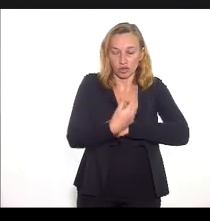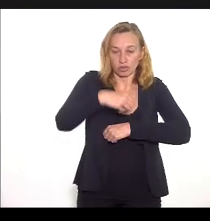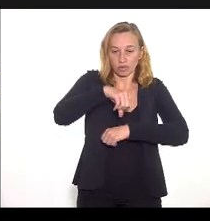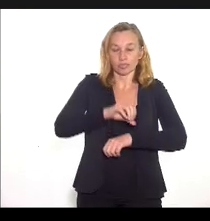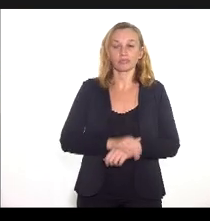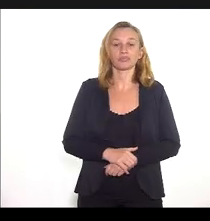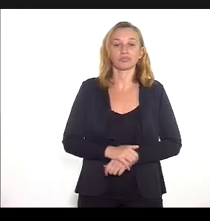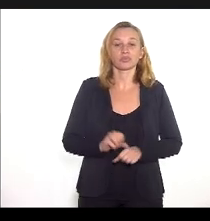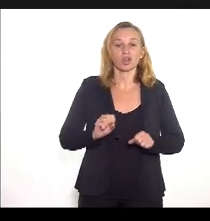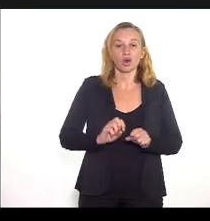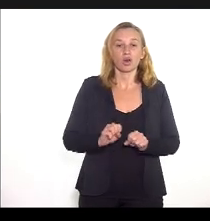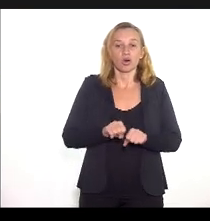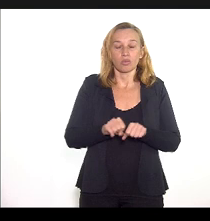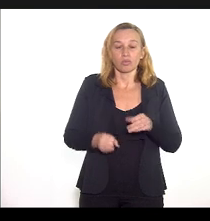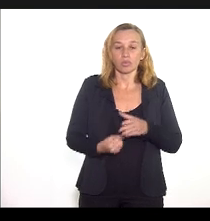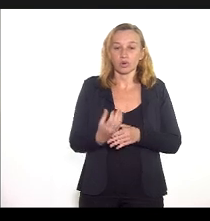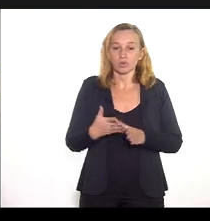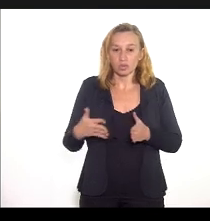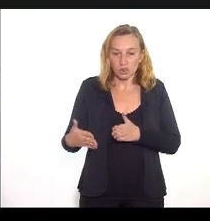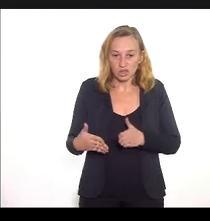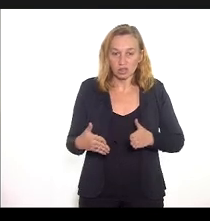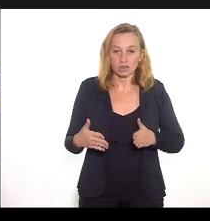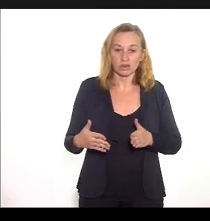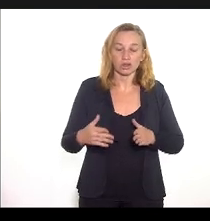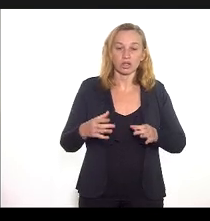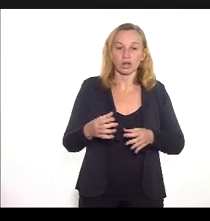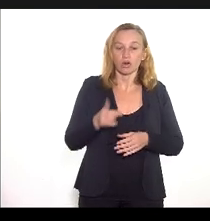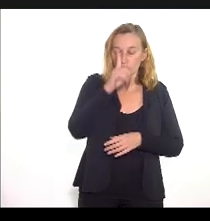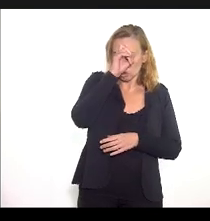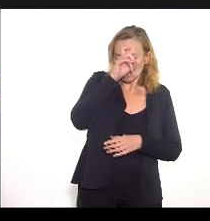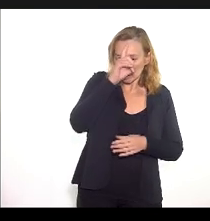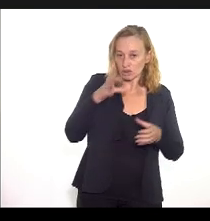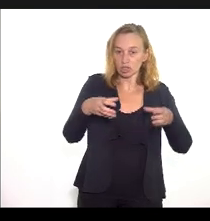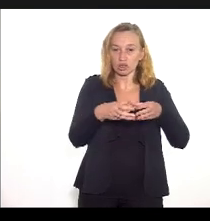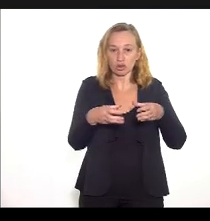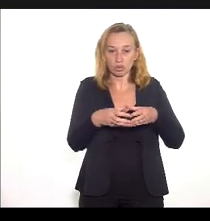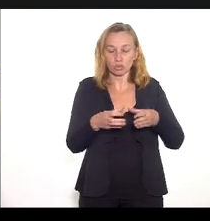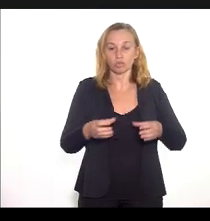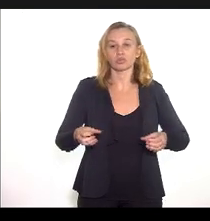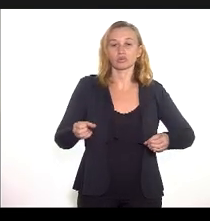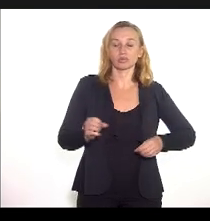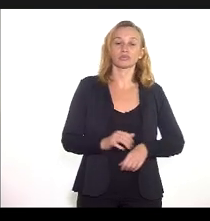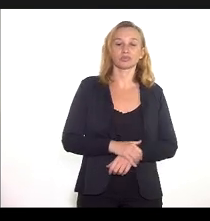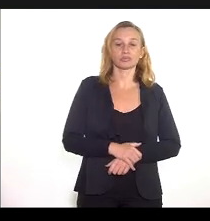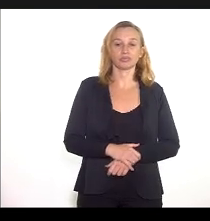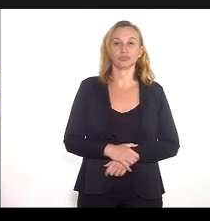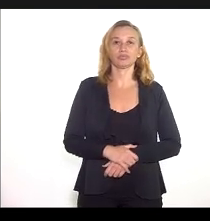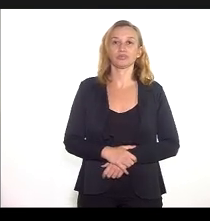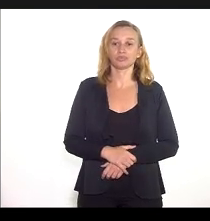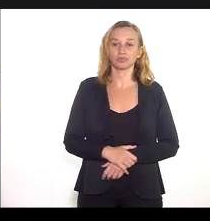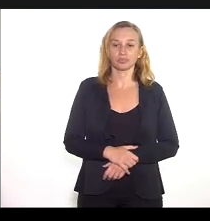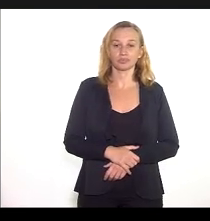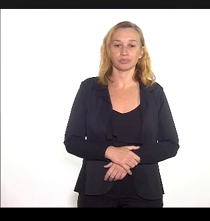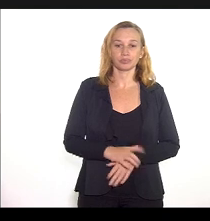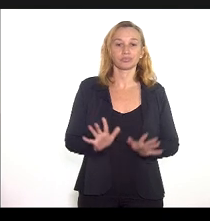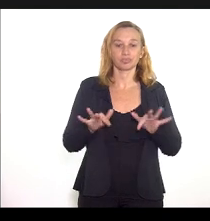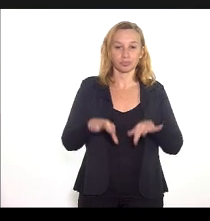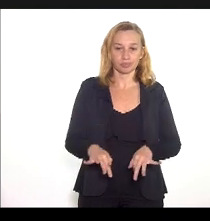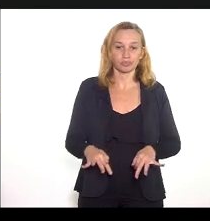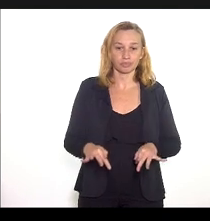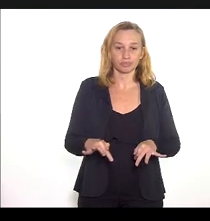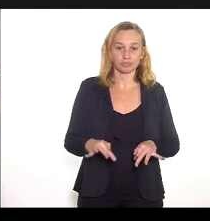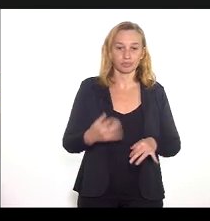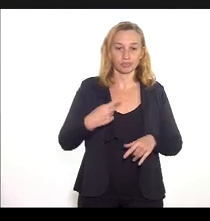produção da atenção especializada hospitalar por grupo de procedimentos. Ao finalizar as